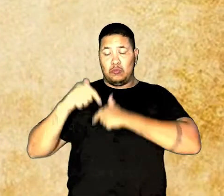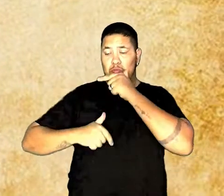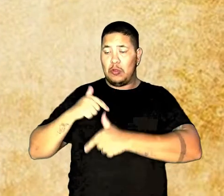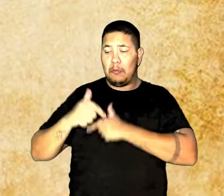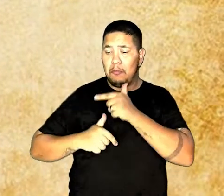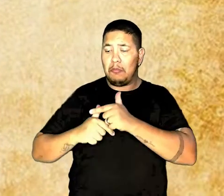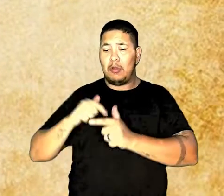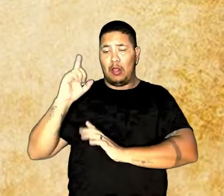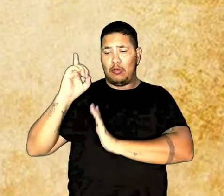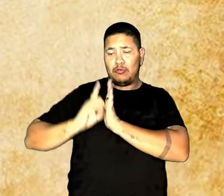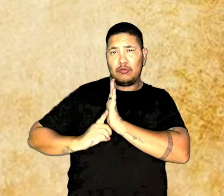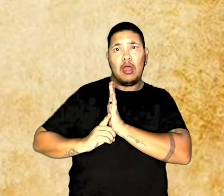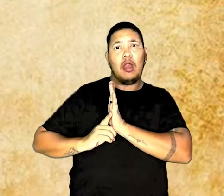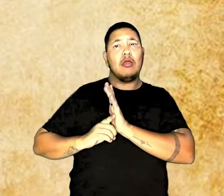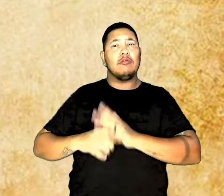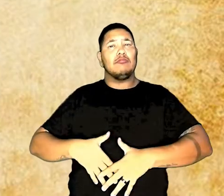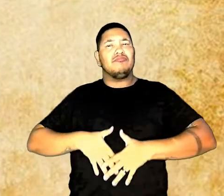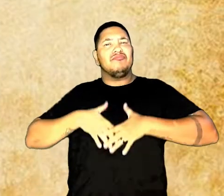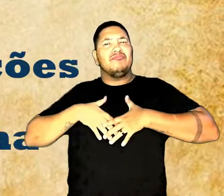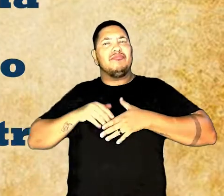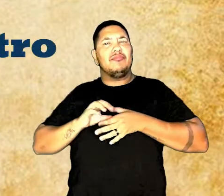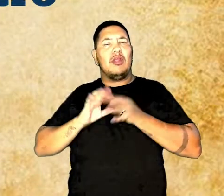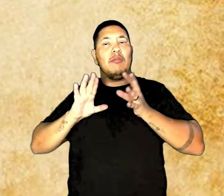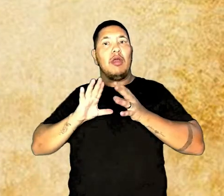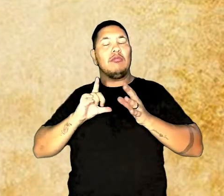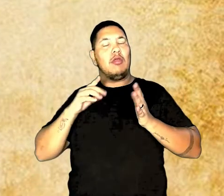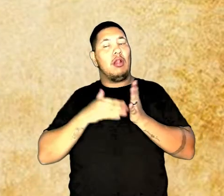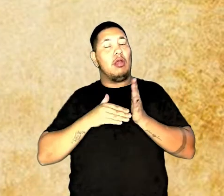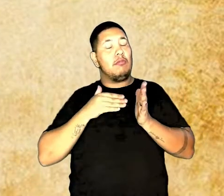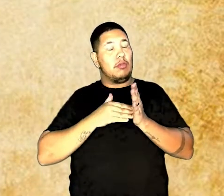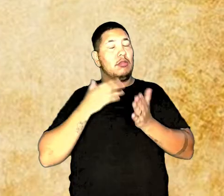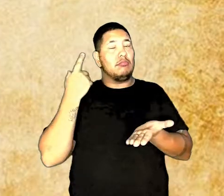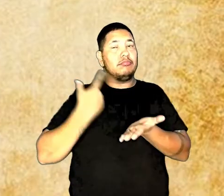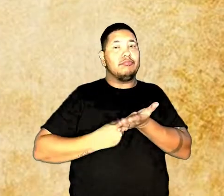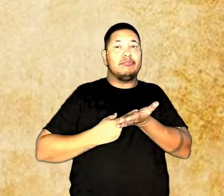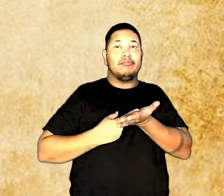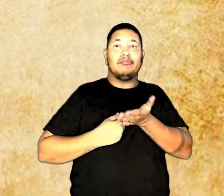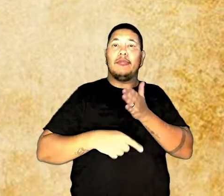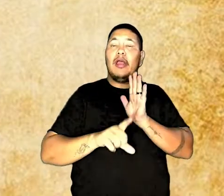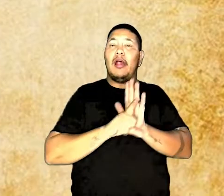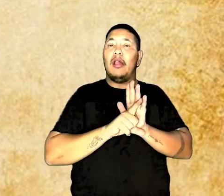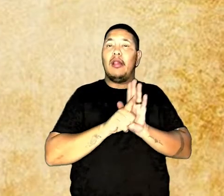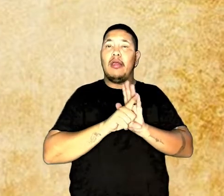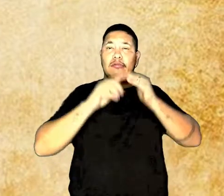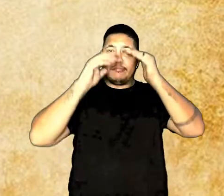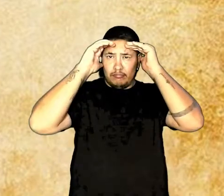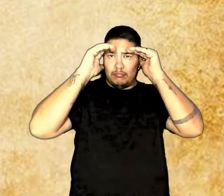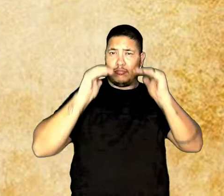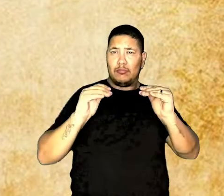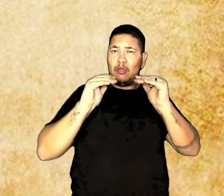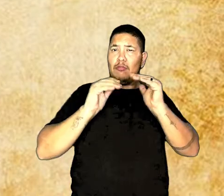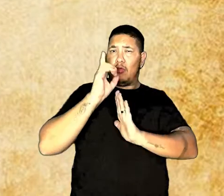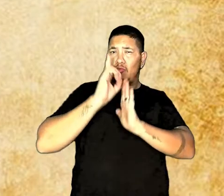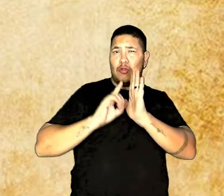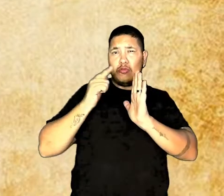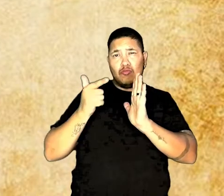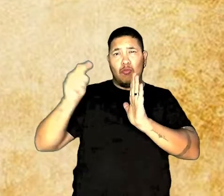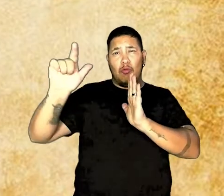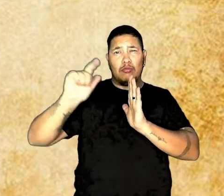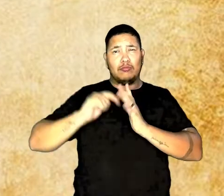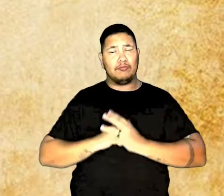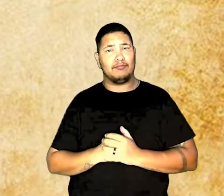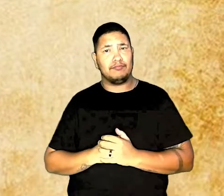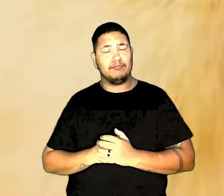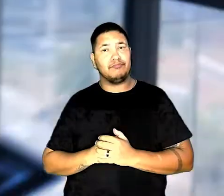seus direitos e o gozo de suas liberdades está sujeito às limitações estabelecidas na lei e no respeito ao